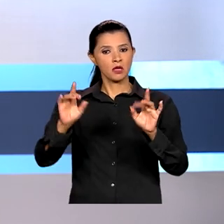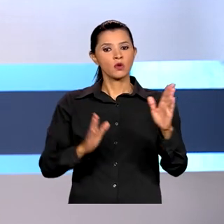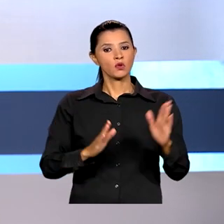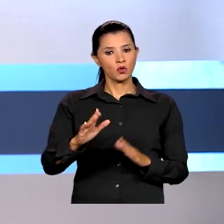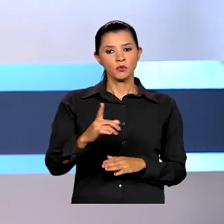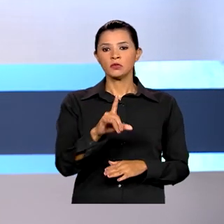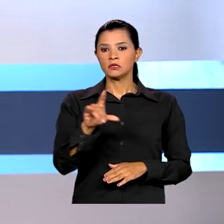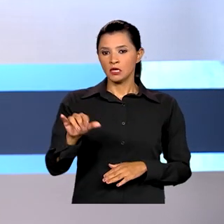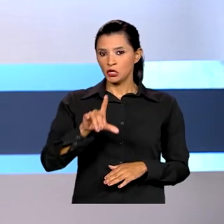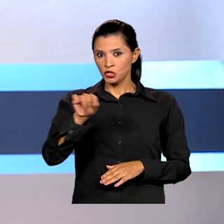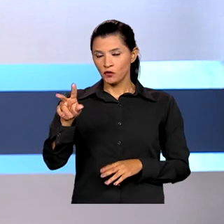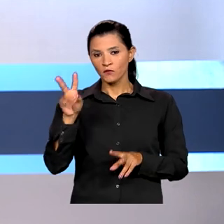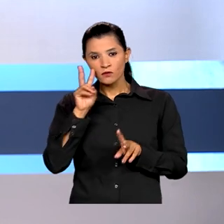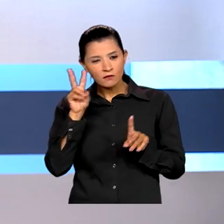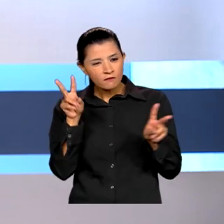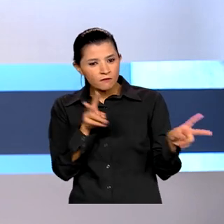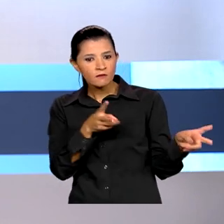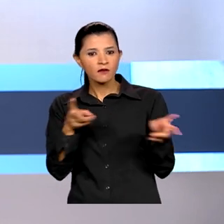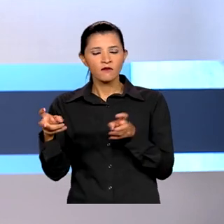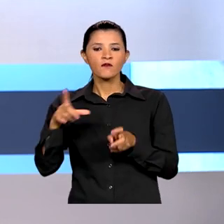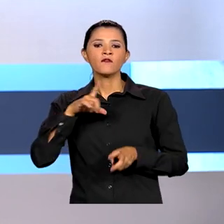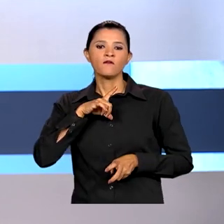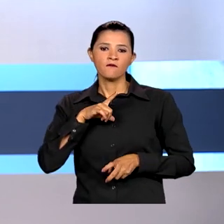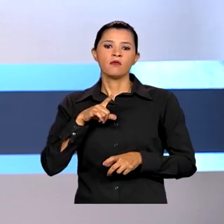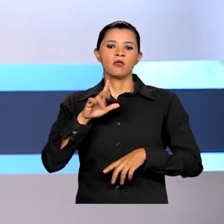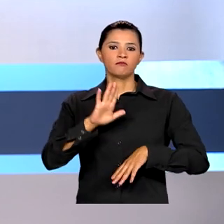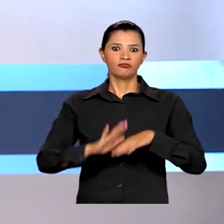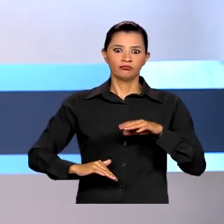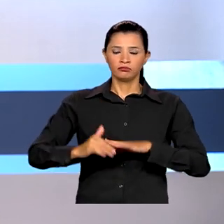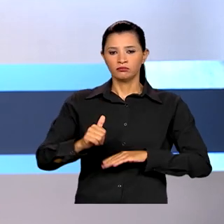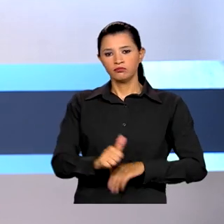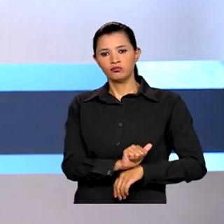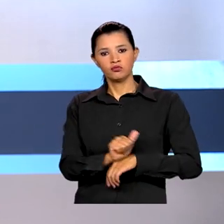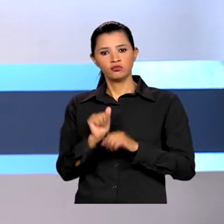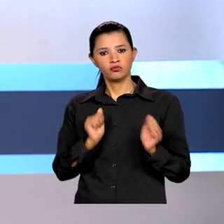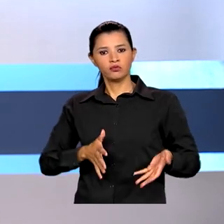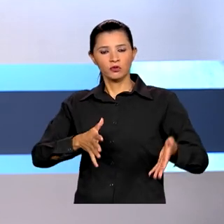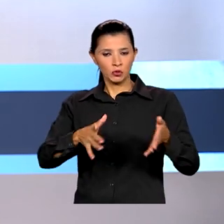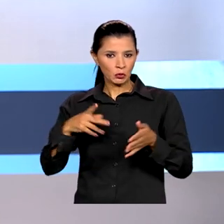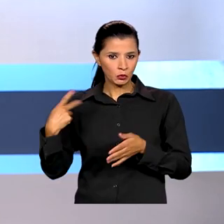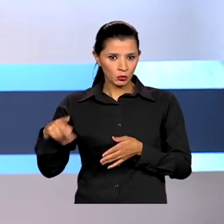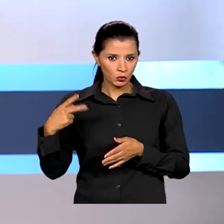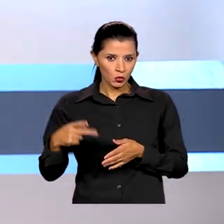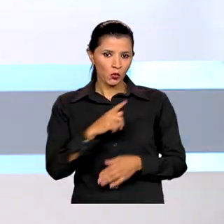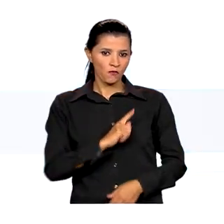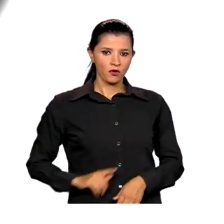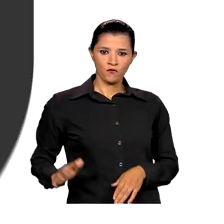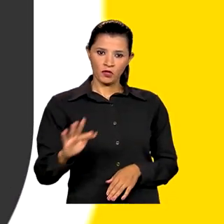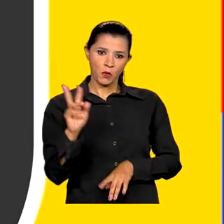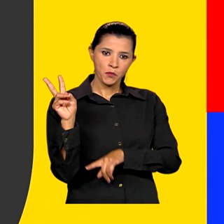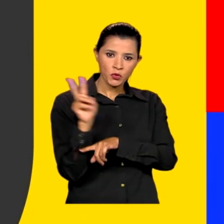de governo, você vai ver as ações do governo federal na proteção e auxílio aos povos indígenas.